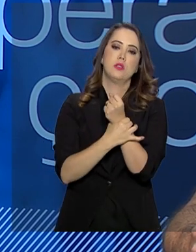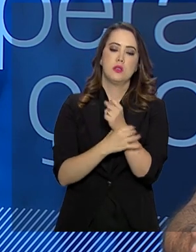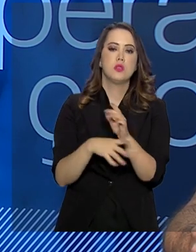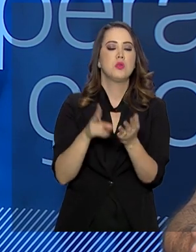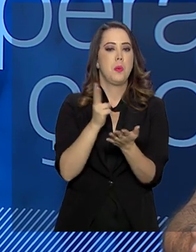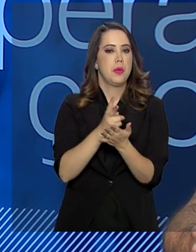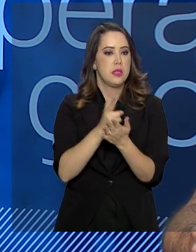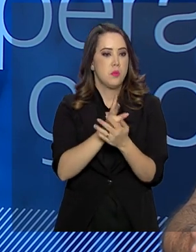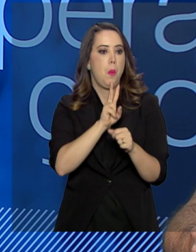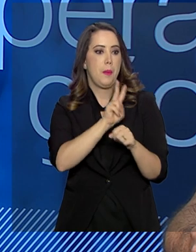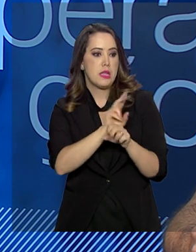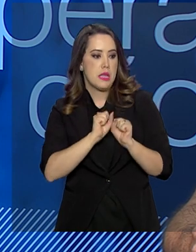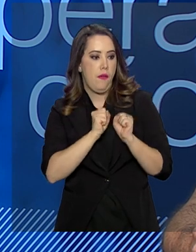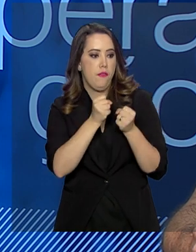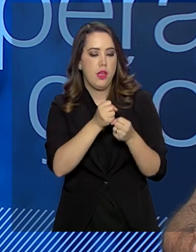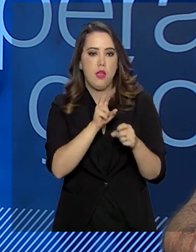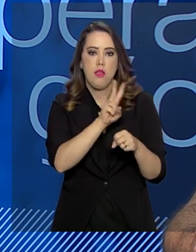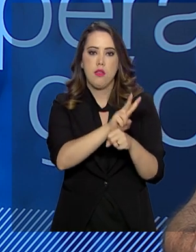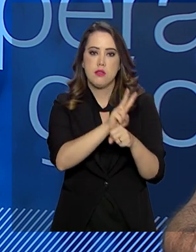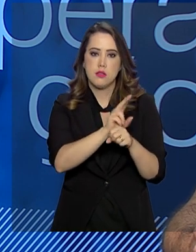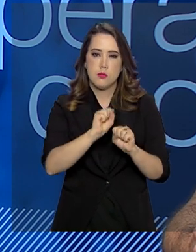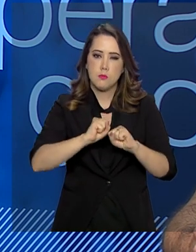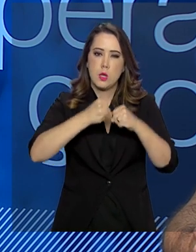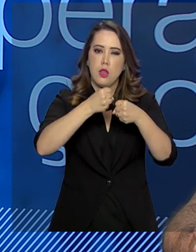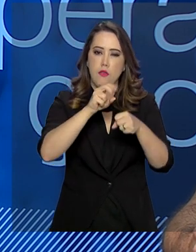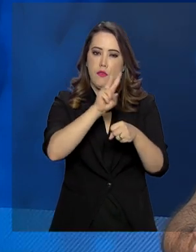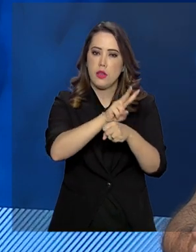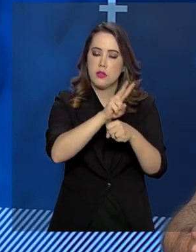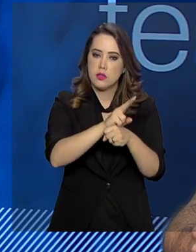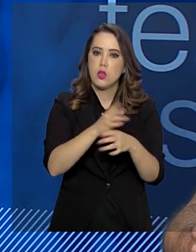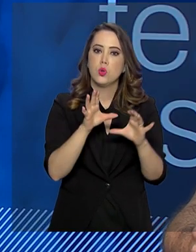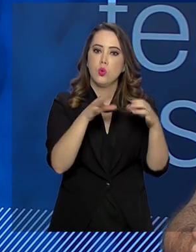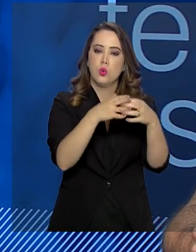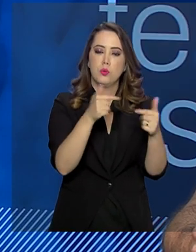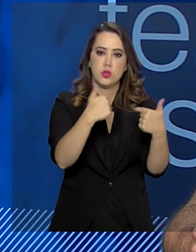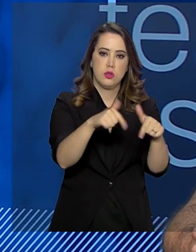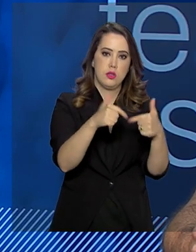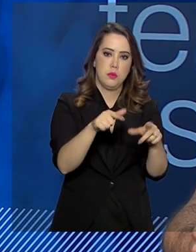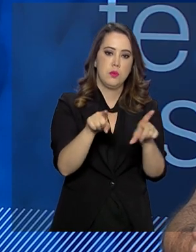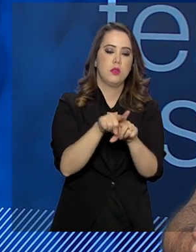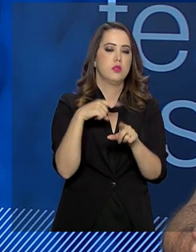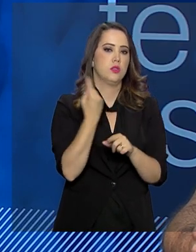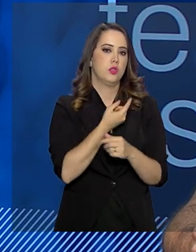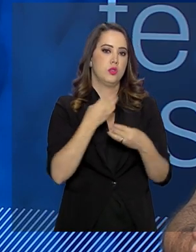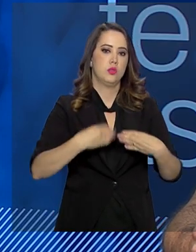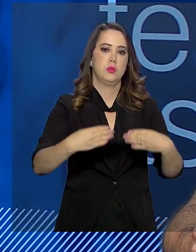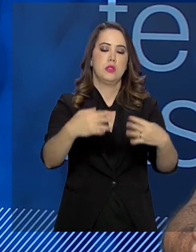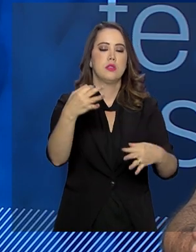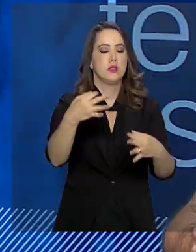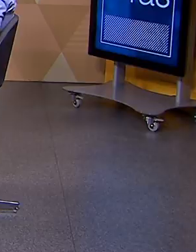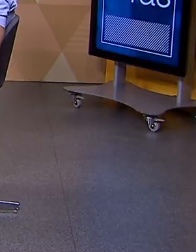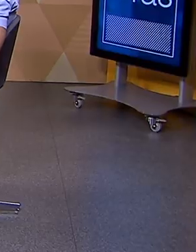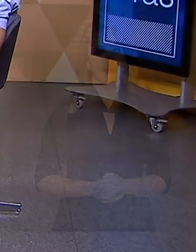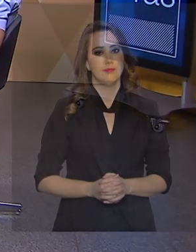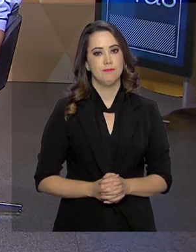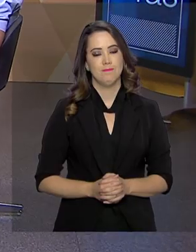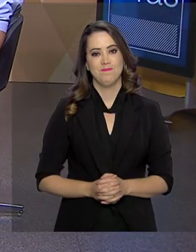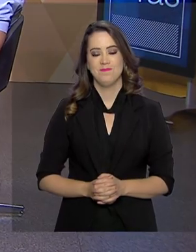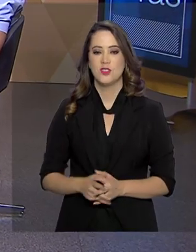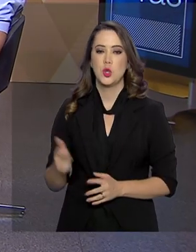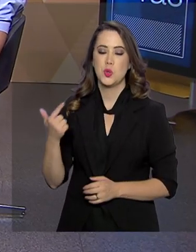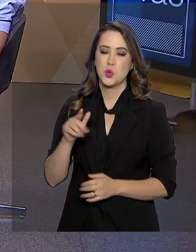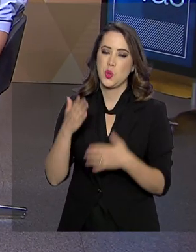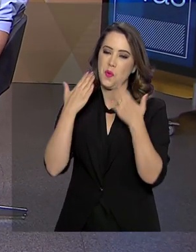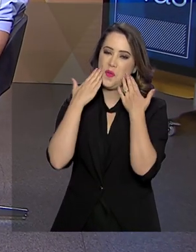inclusive para a defesa. Dentro dos grupos de trabalho do Fusion Center, a gente tem a participação do Ministério da Defesa também. De